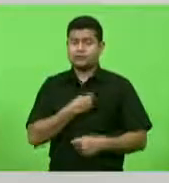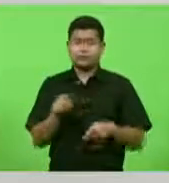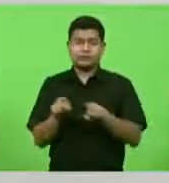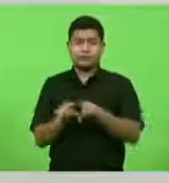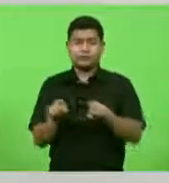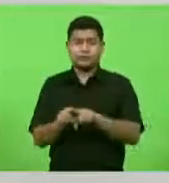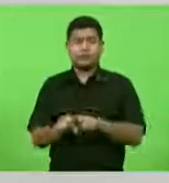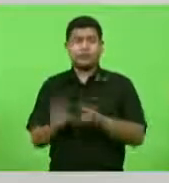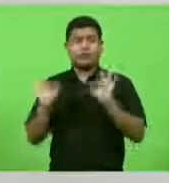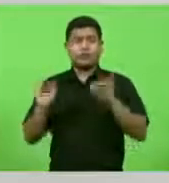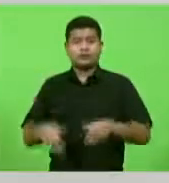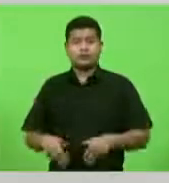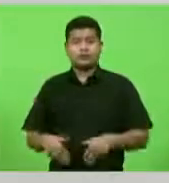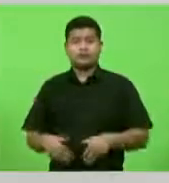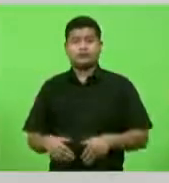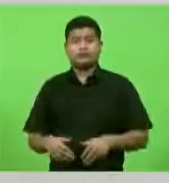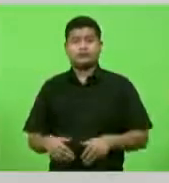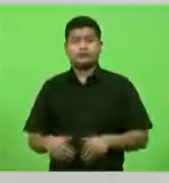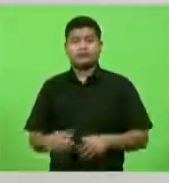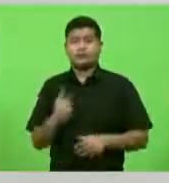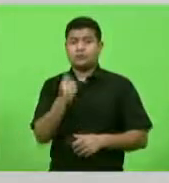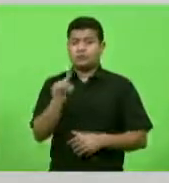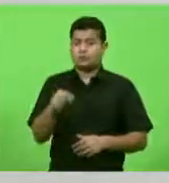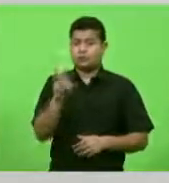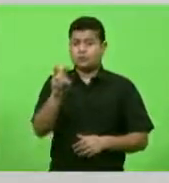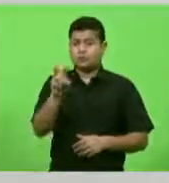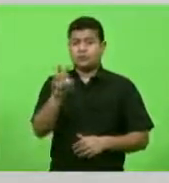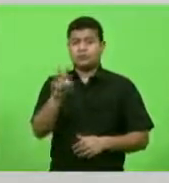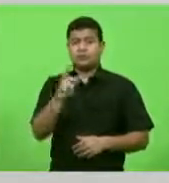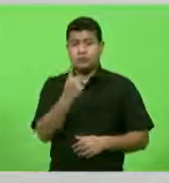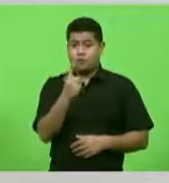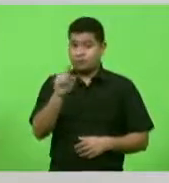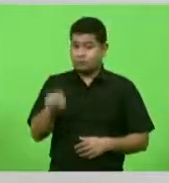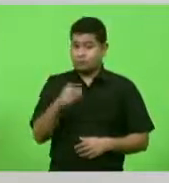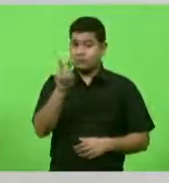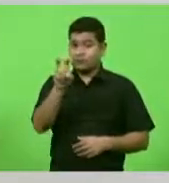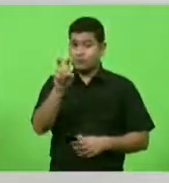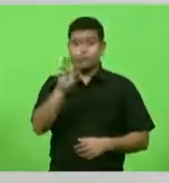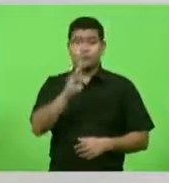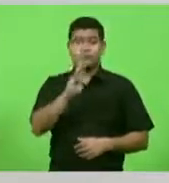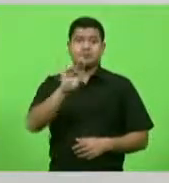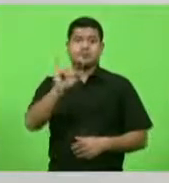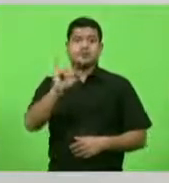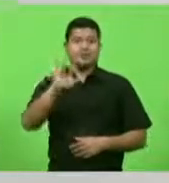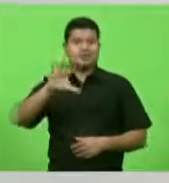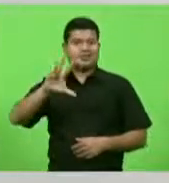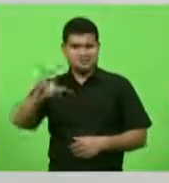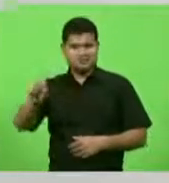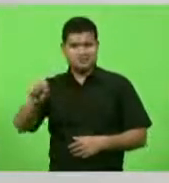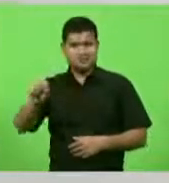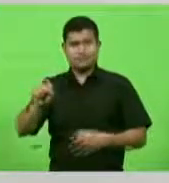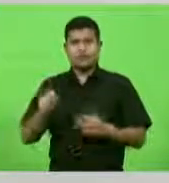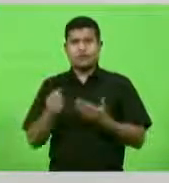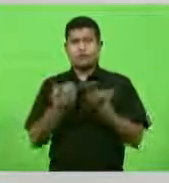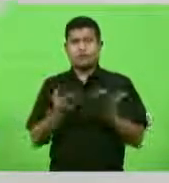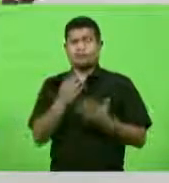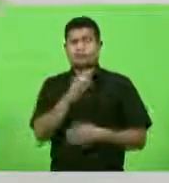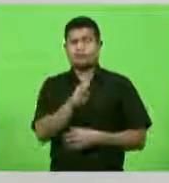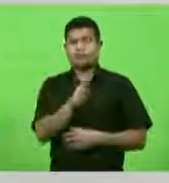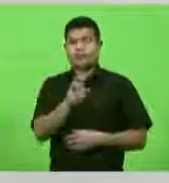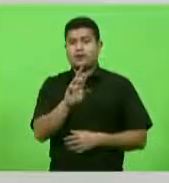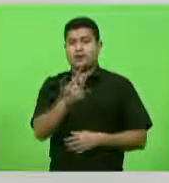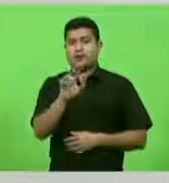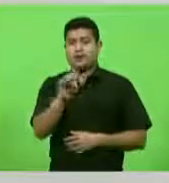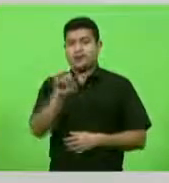aí, finalizando, os 1,5 bilhão, através do BRDE, que será feita